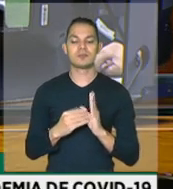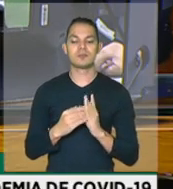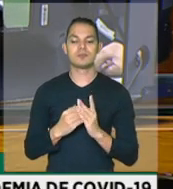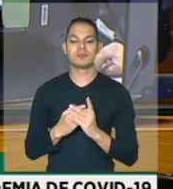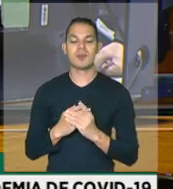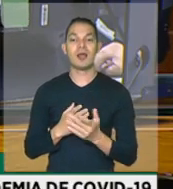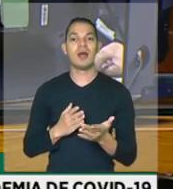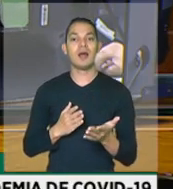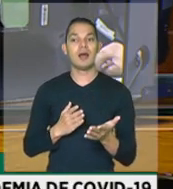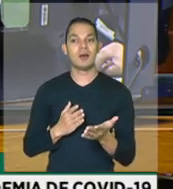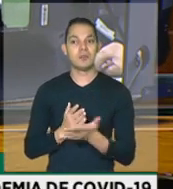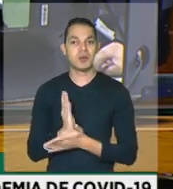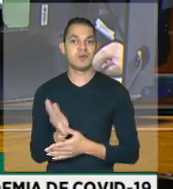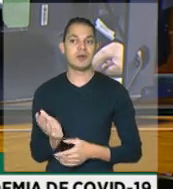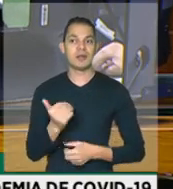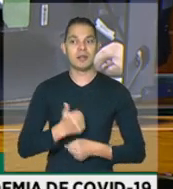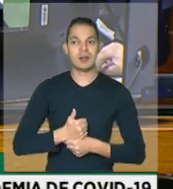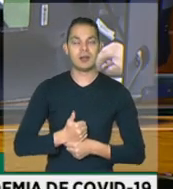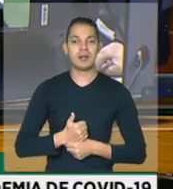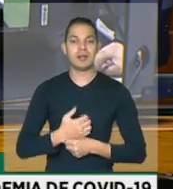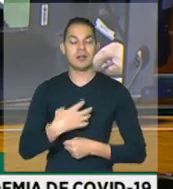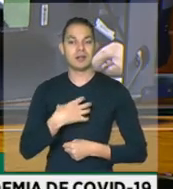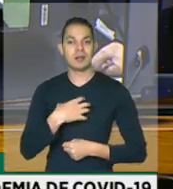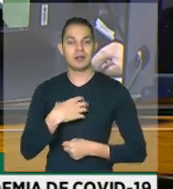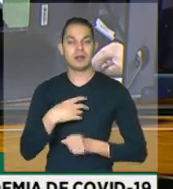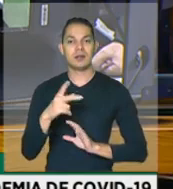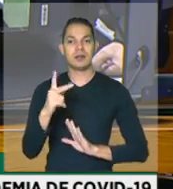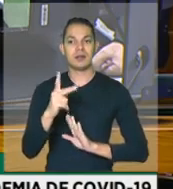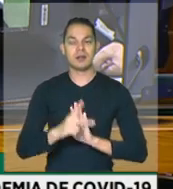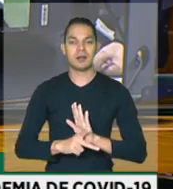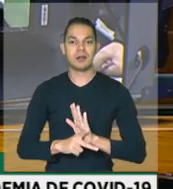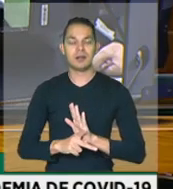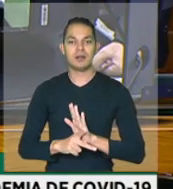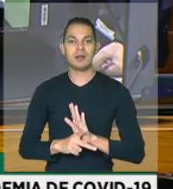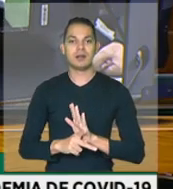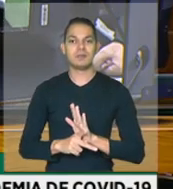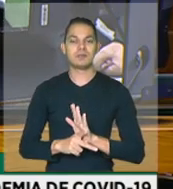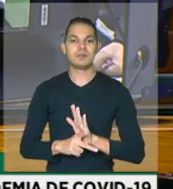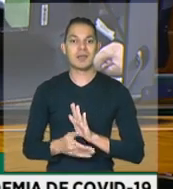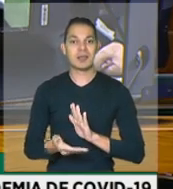Está aprovada o subimento substitutivo na forma do projeto de lei de convenção e salvados os destaques.